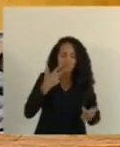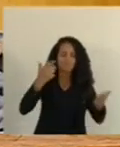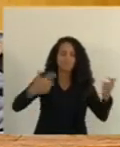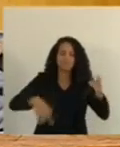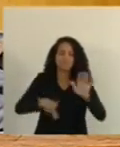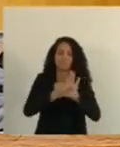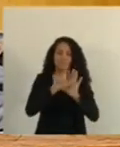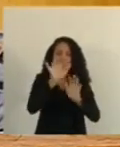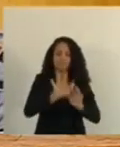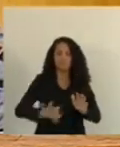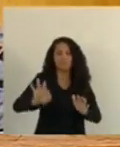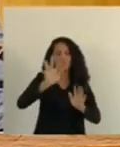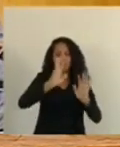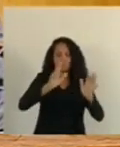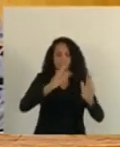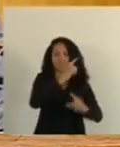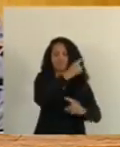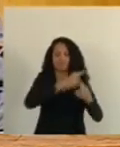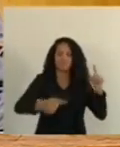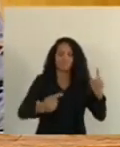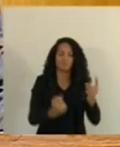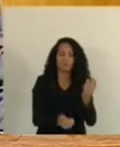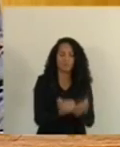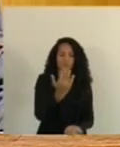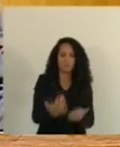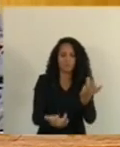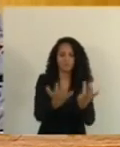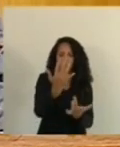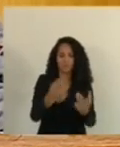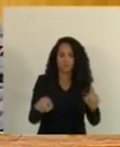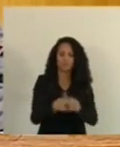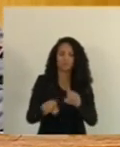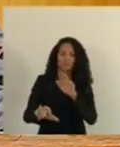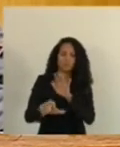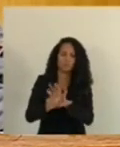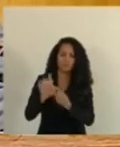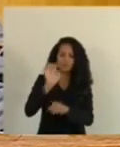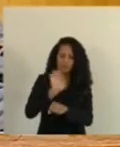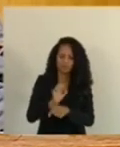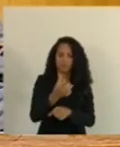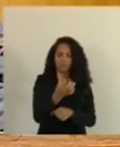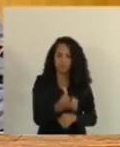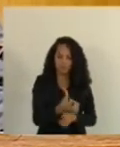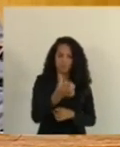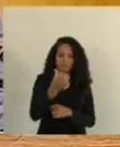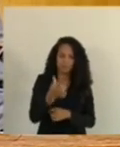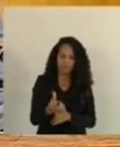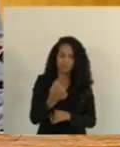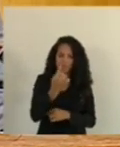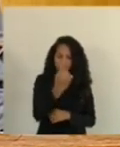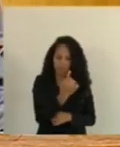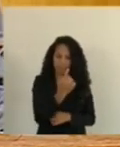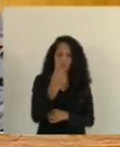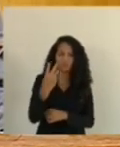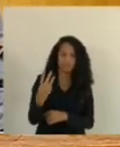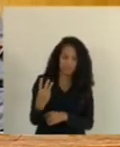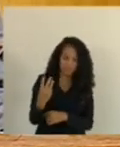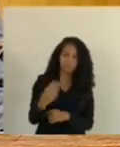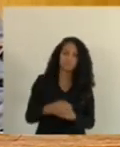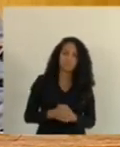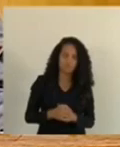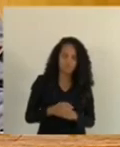legislação federal já proíbe queimadas, Código Florestal, assim como a Lei Estadual 6613, 6